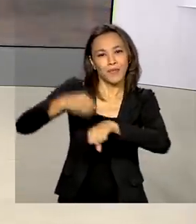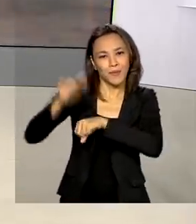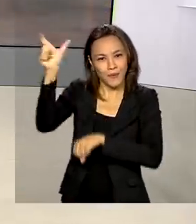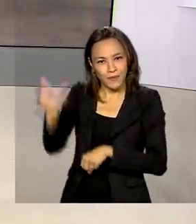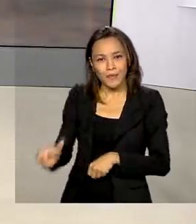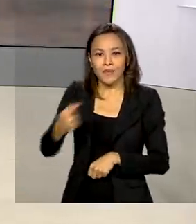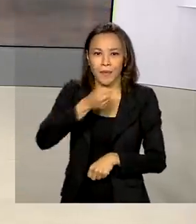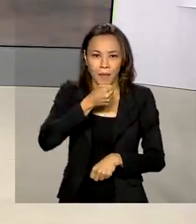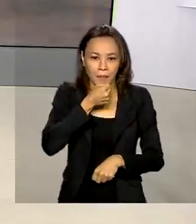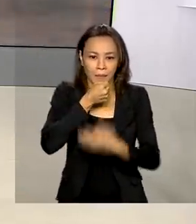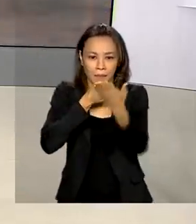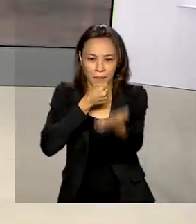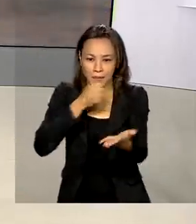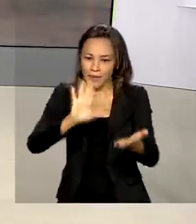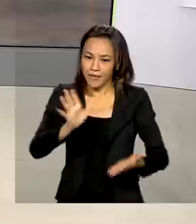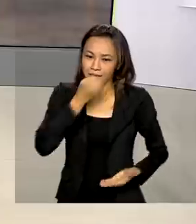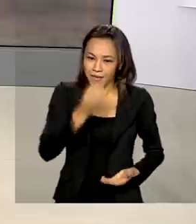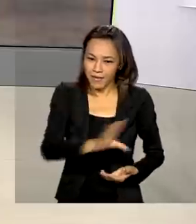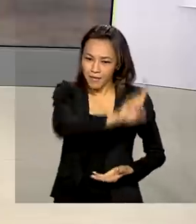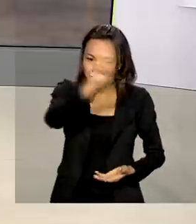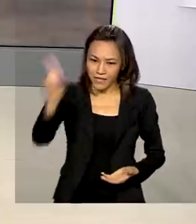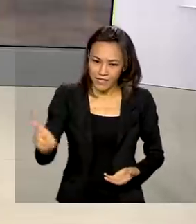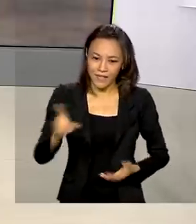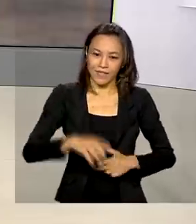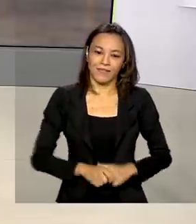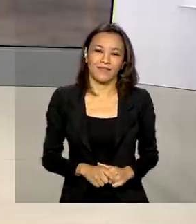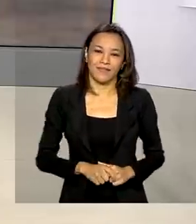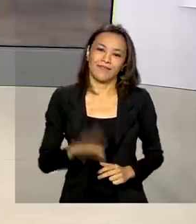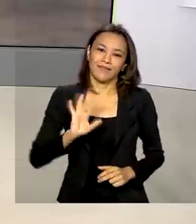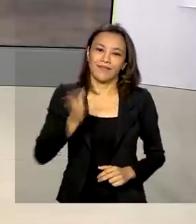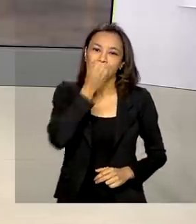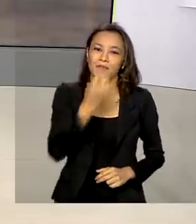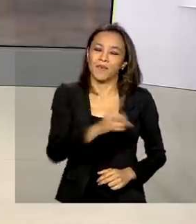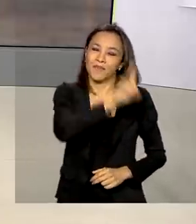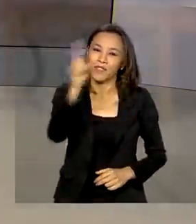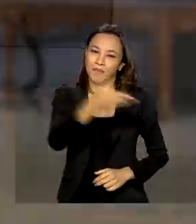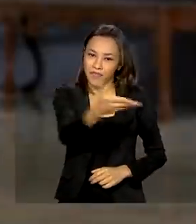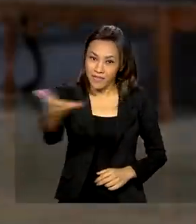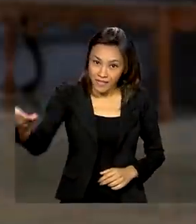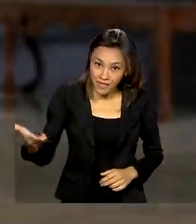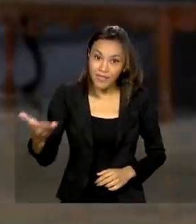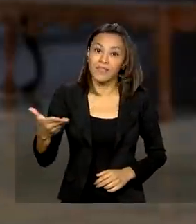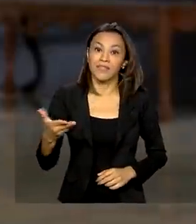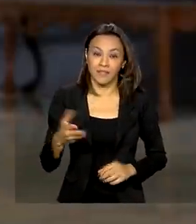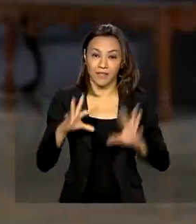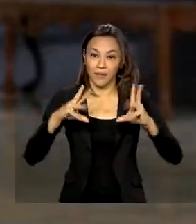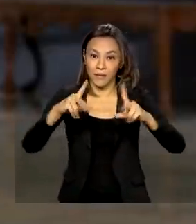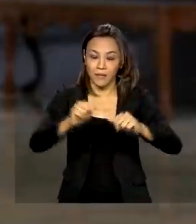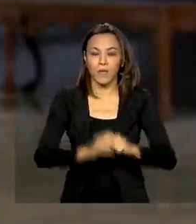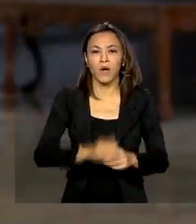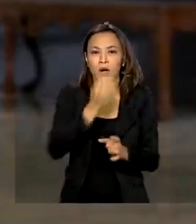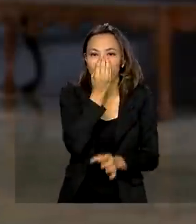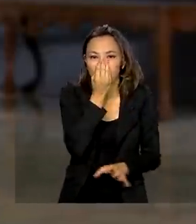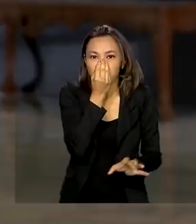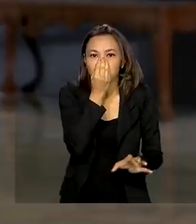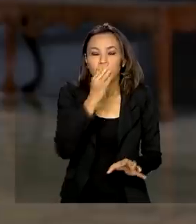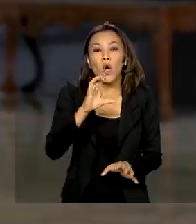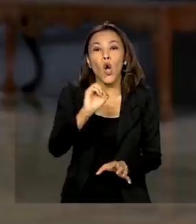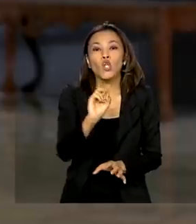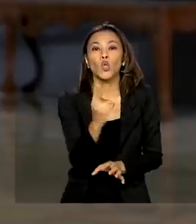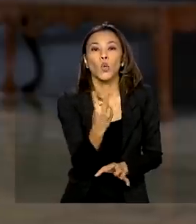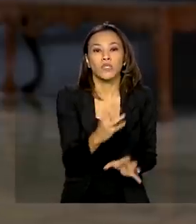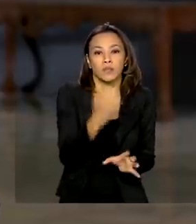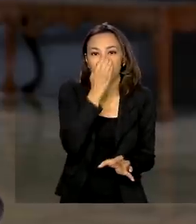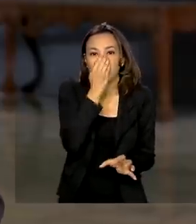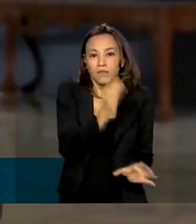gente mais informações. Glauco, bom dia! Bom dia, Renata. Bom dia para você. Bom dia a todos. Olha, o oxigênio chegou em Manaus na tarde